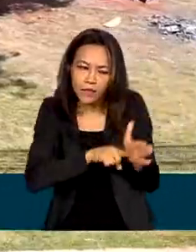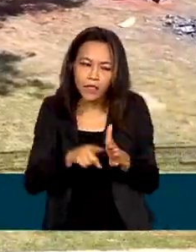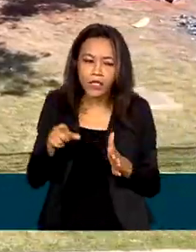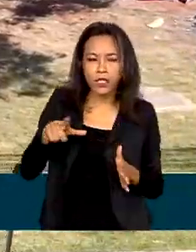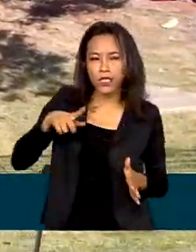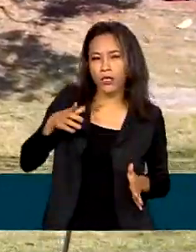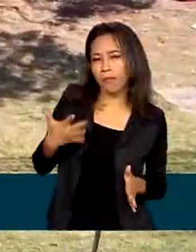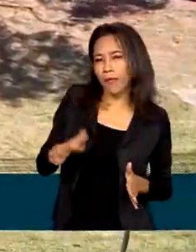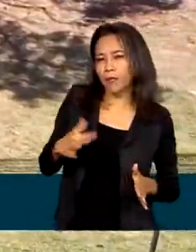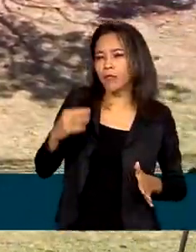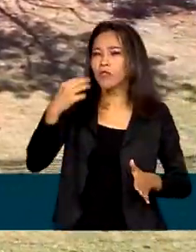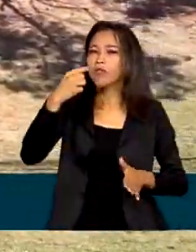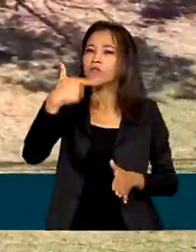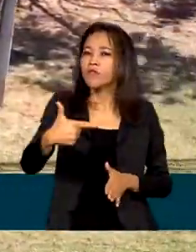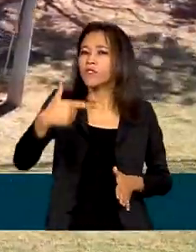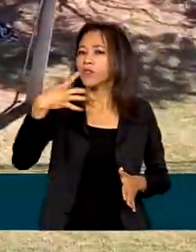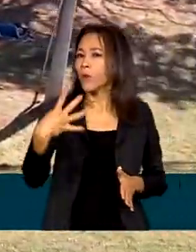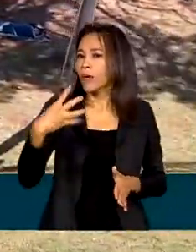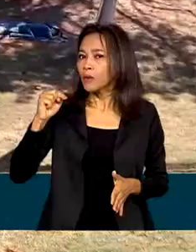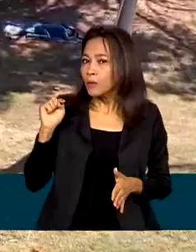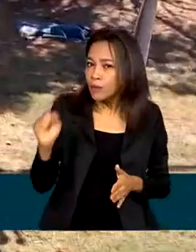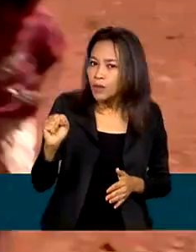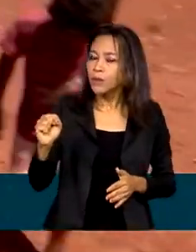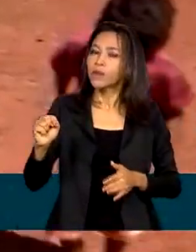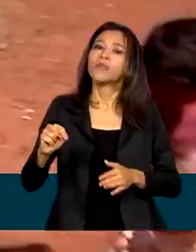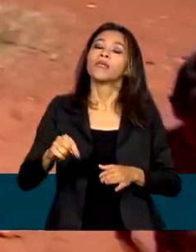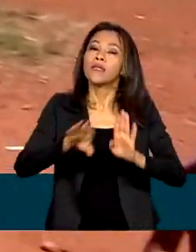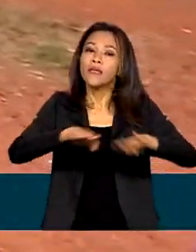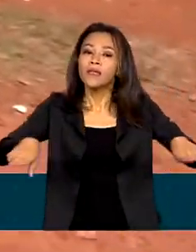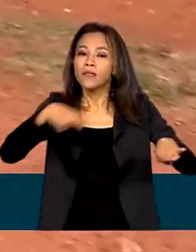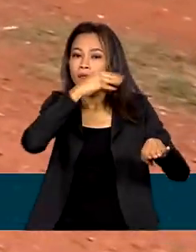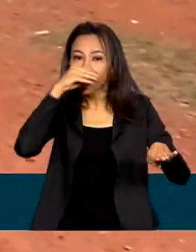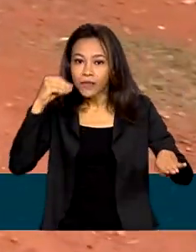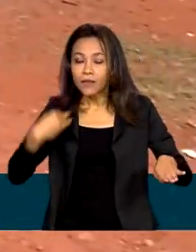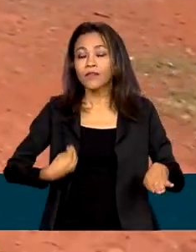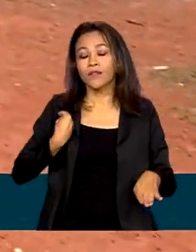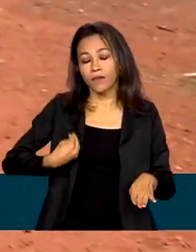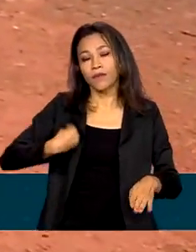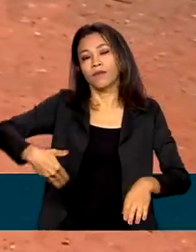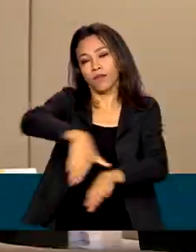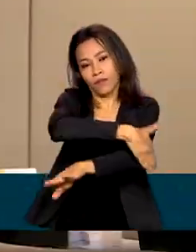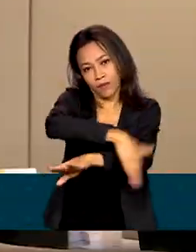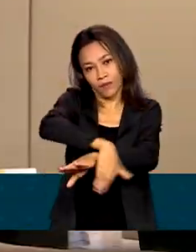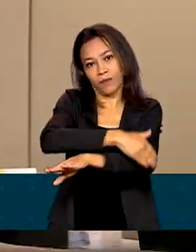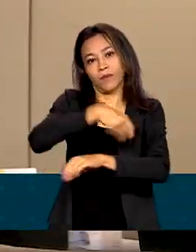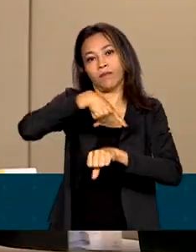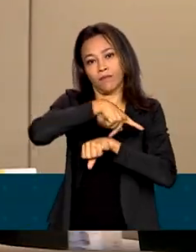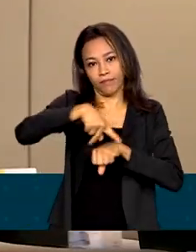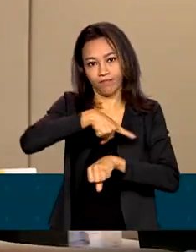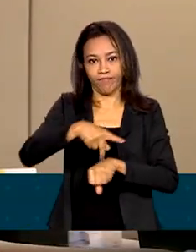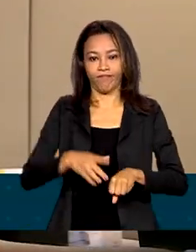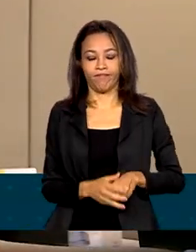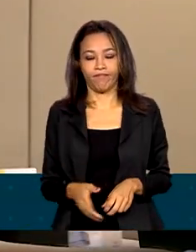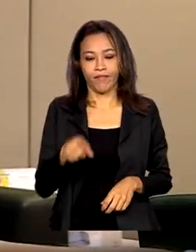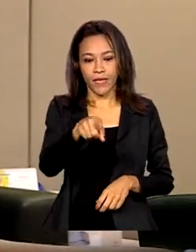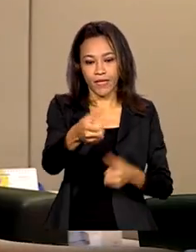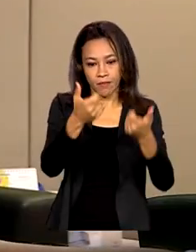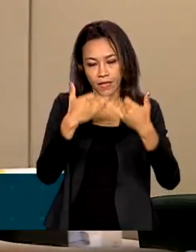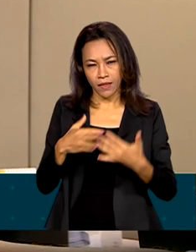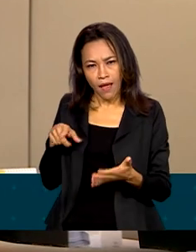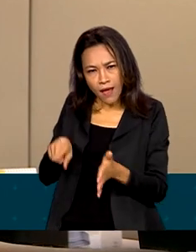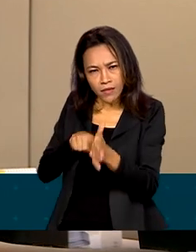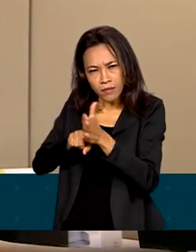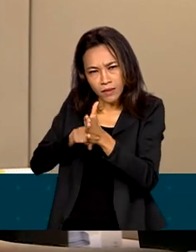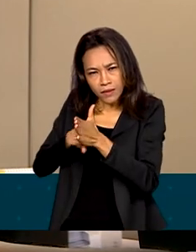24 mil crianças e adolescentes em situação de rua no país. Esse levantamento, ele servirá